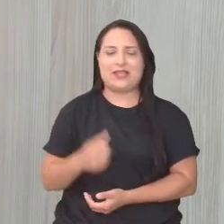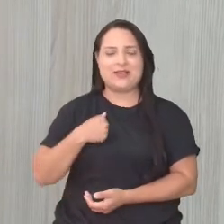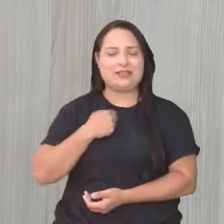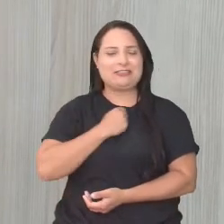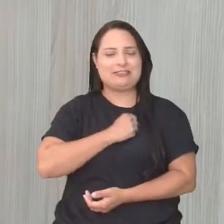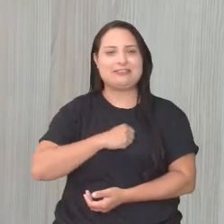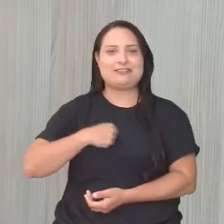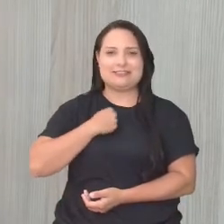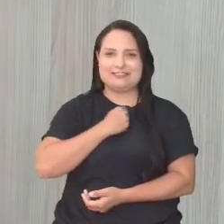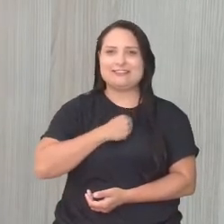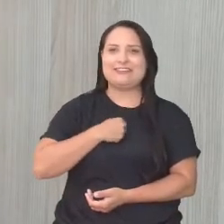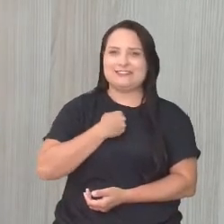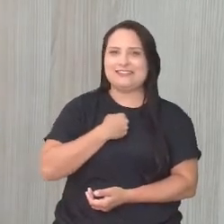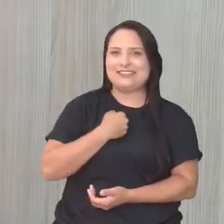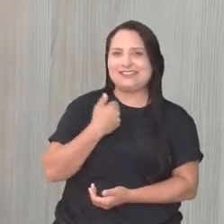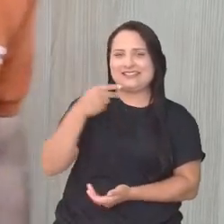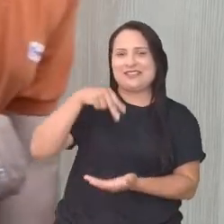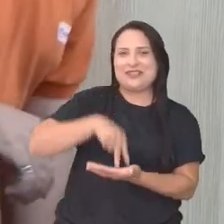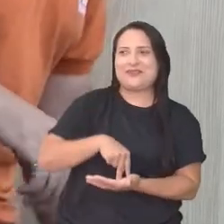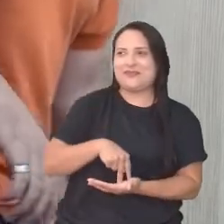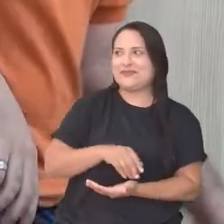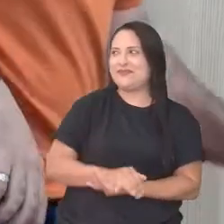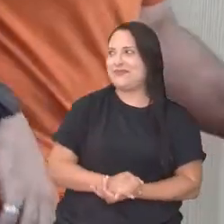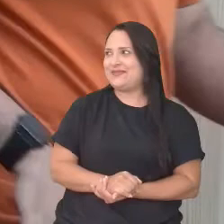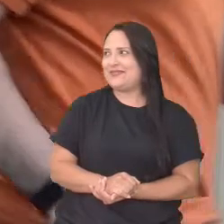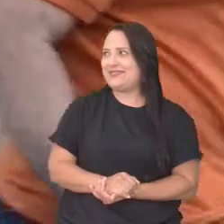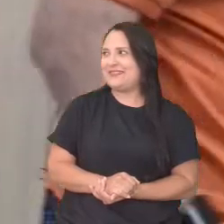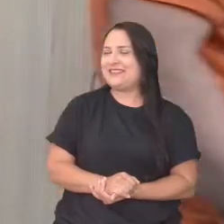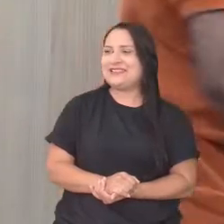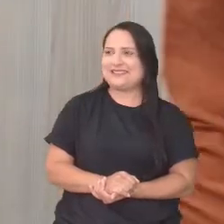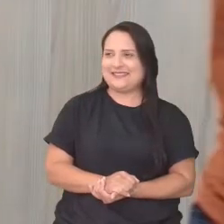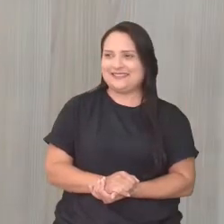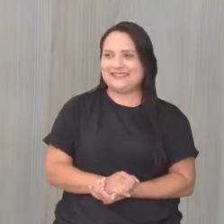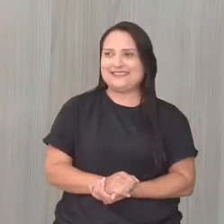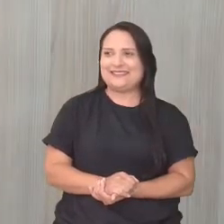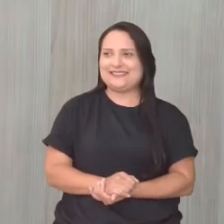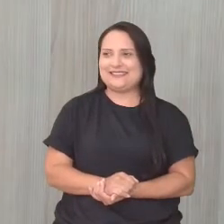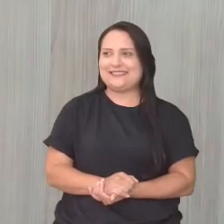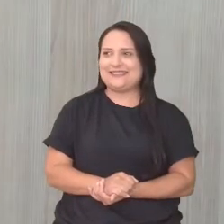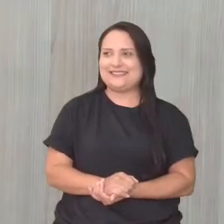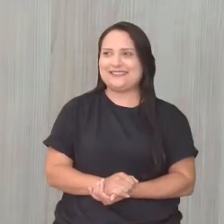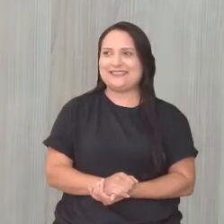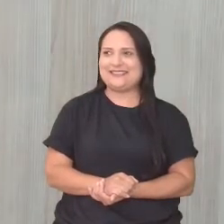saudade, viu, de fazer isso, né? Tá, por favor, professor. Chegava até de câmera lenta, né?